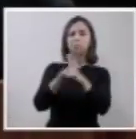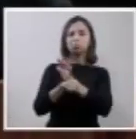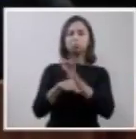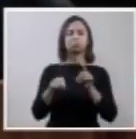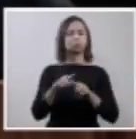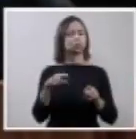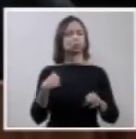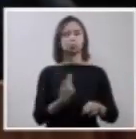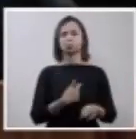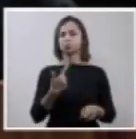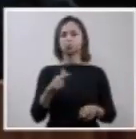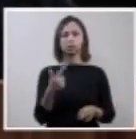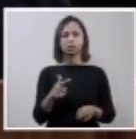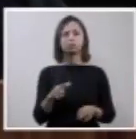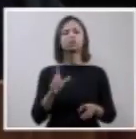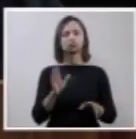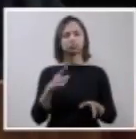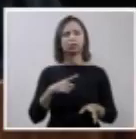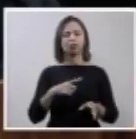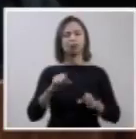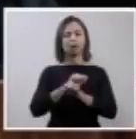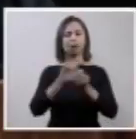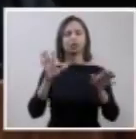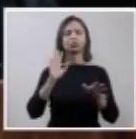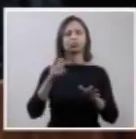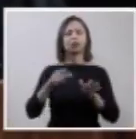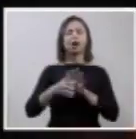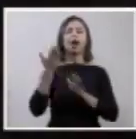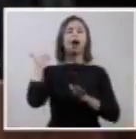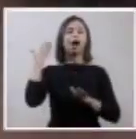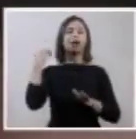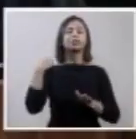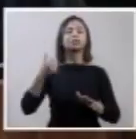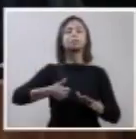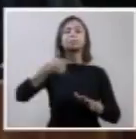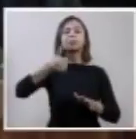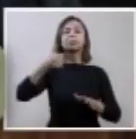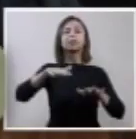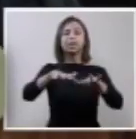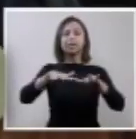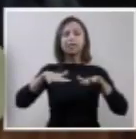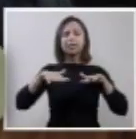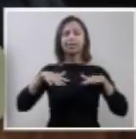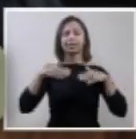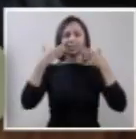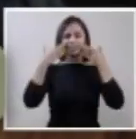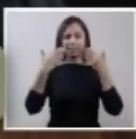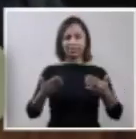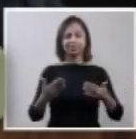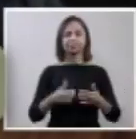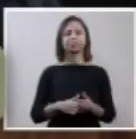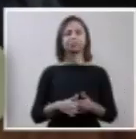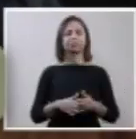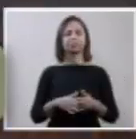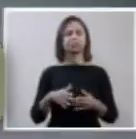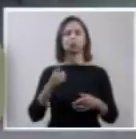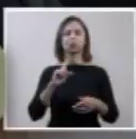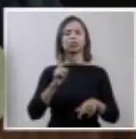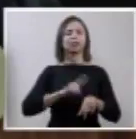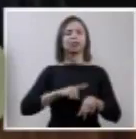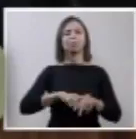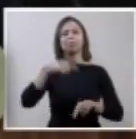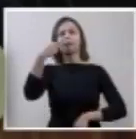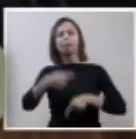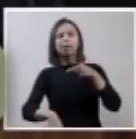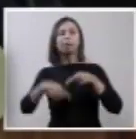esclarecido já na primeira sessão realizada, espaço para debates